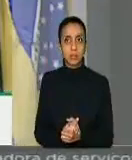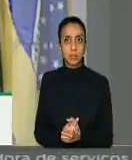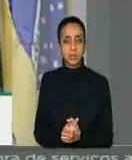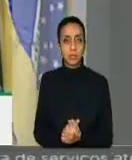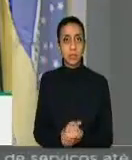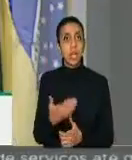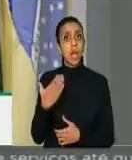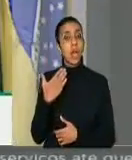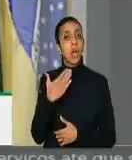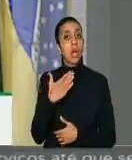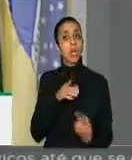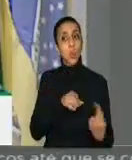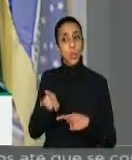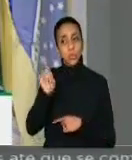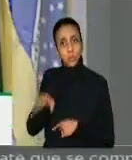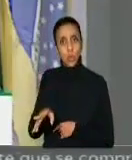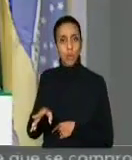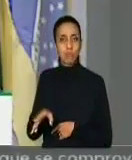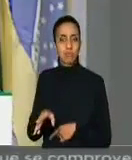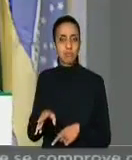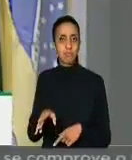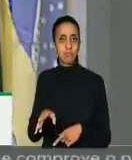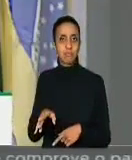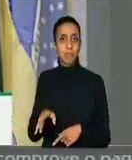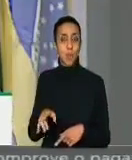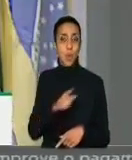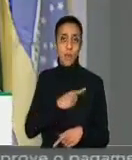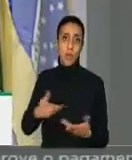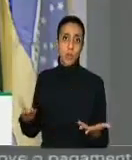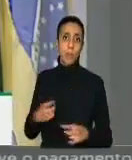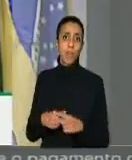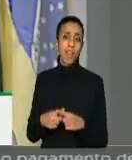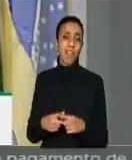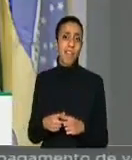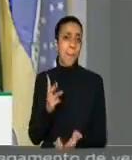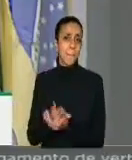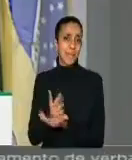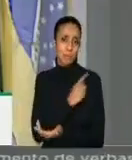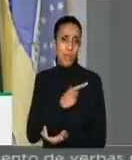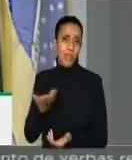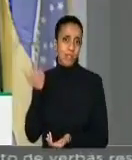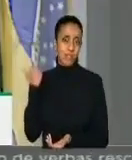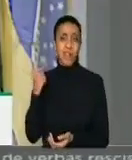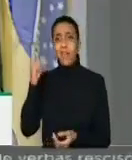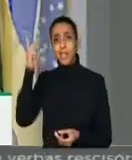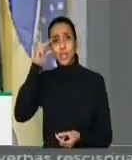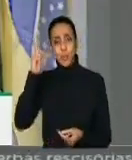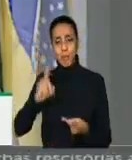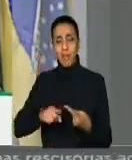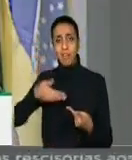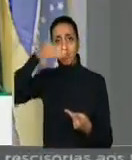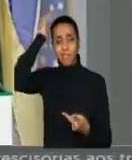atual, que é a continuidade do governo antigo, pois Temer, Dilma,